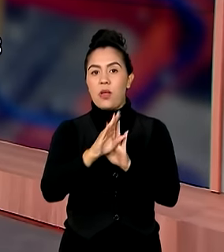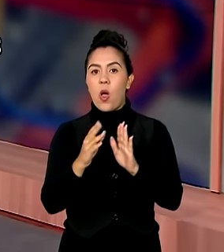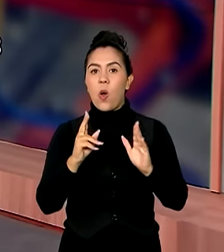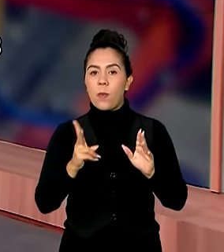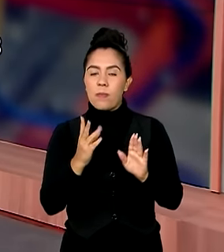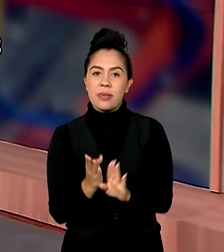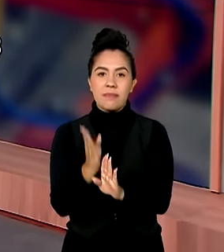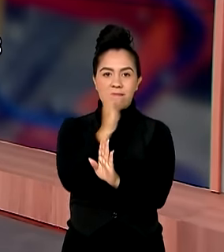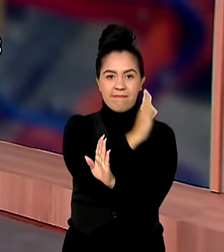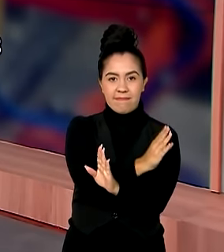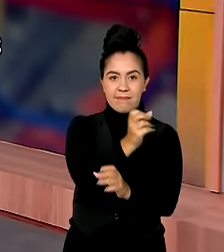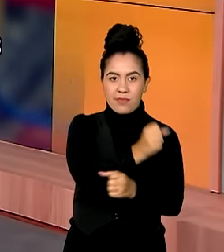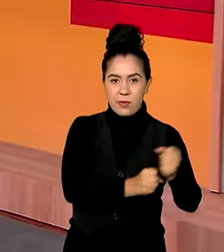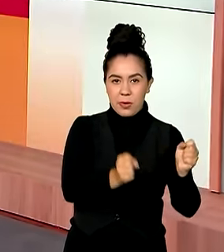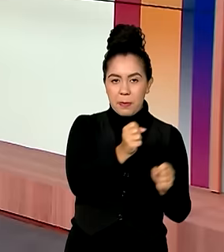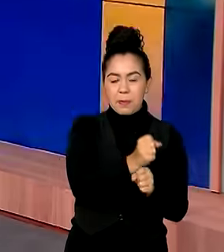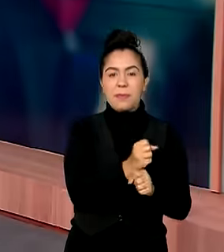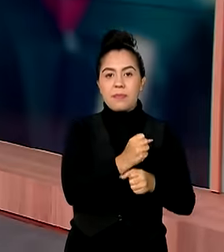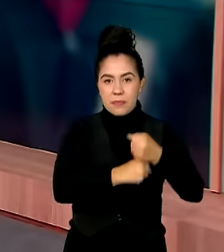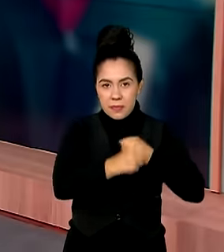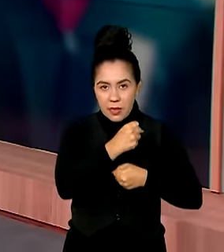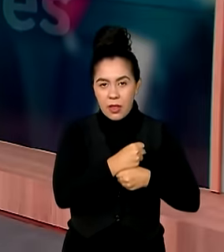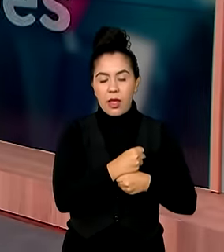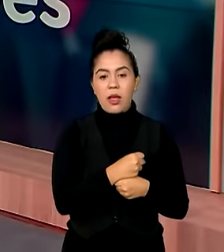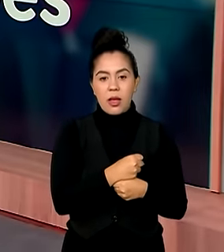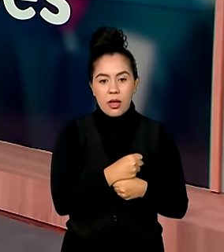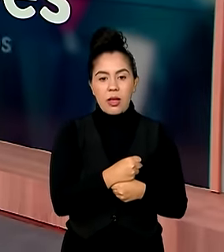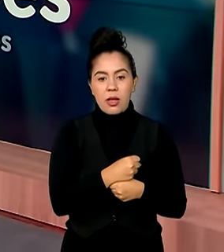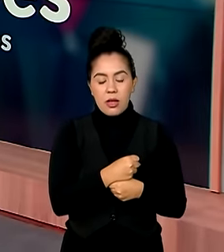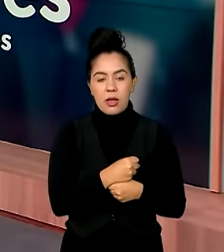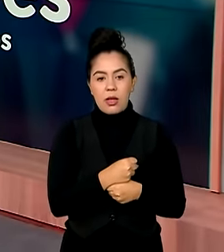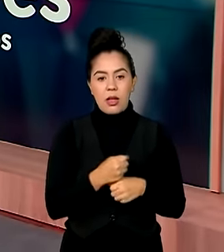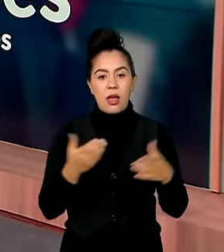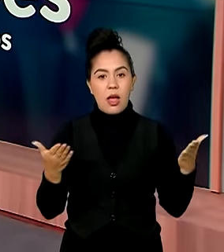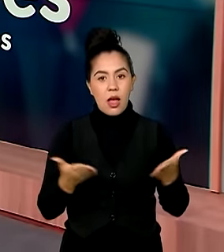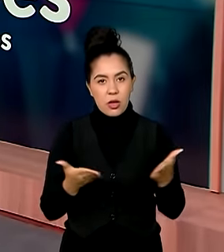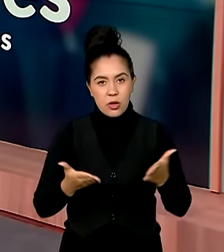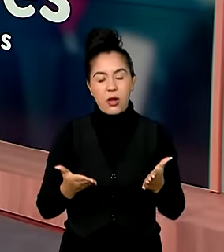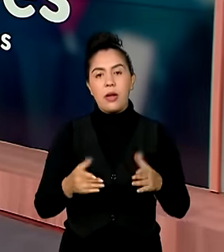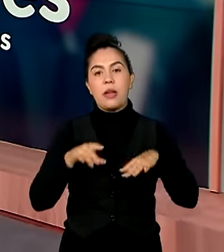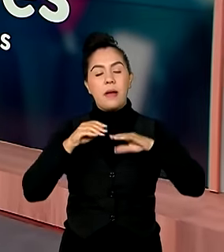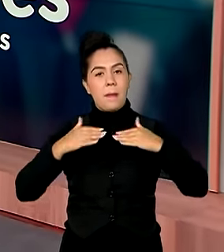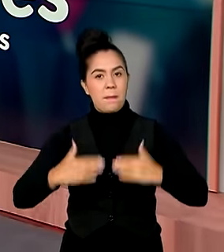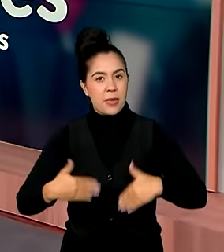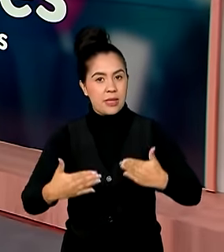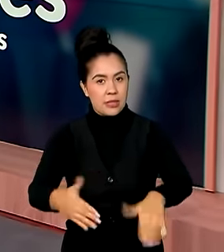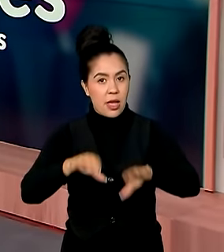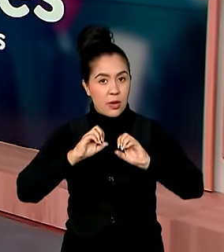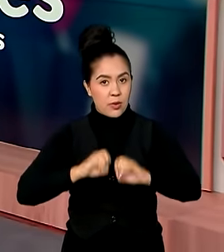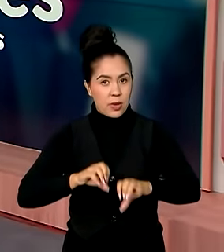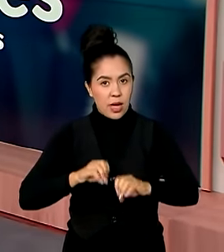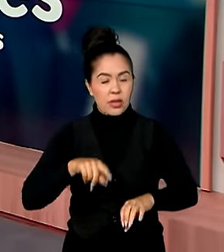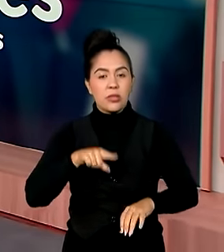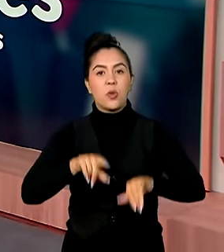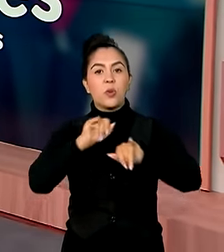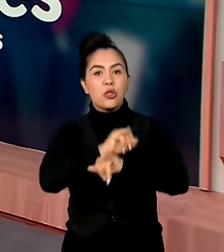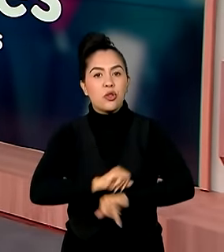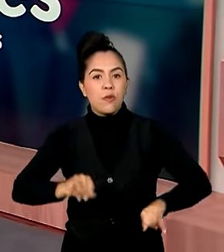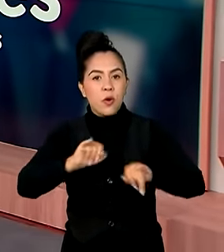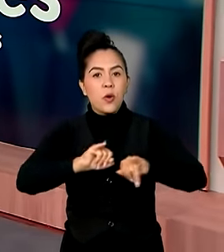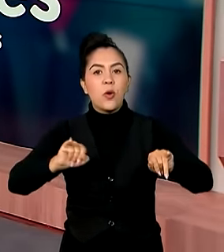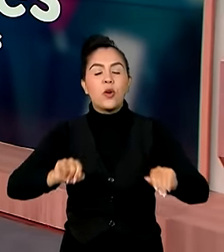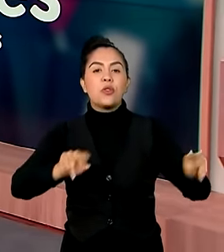passado. Aí a gente passa para o Ministério da Educação, que divulgou mais um balanço do